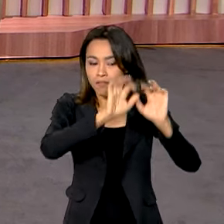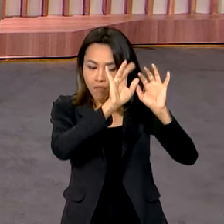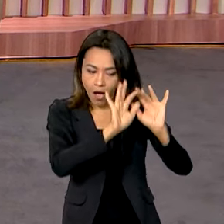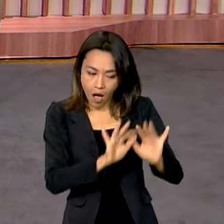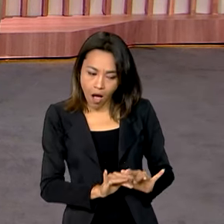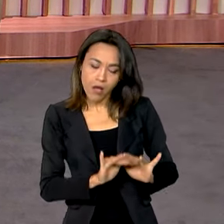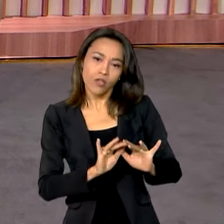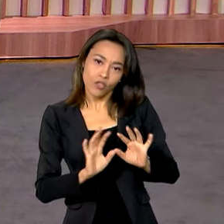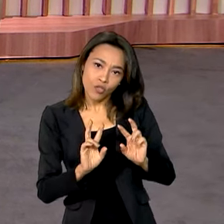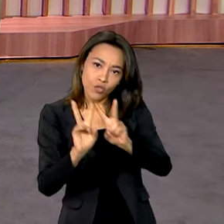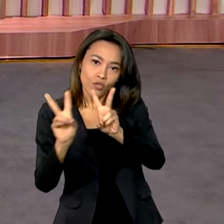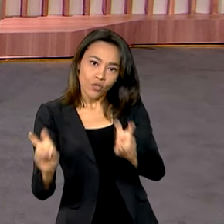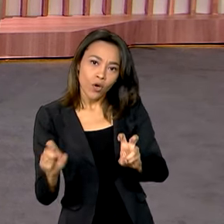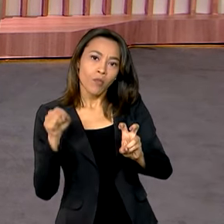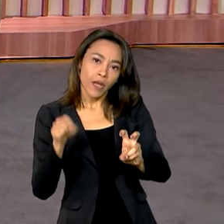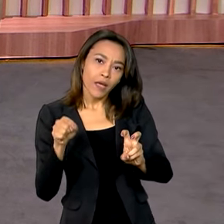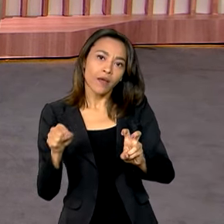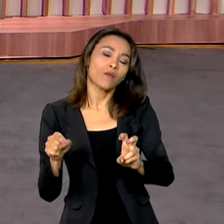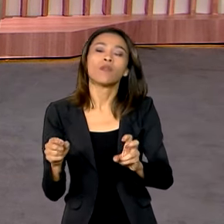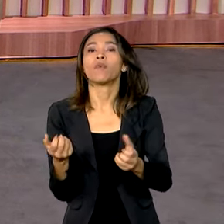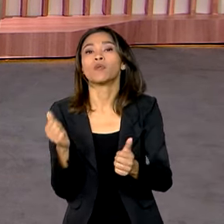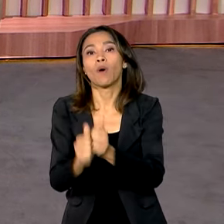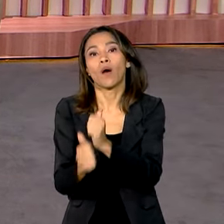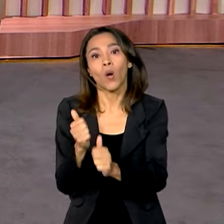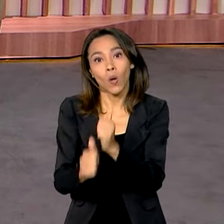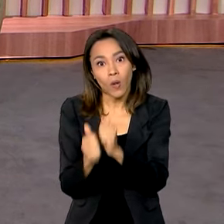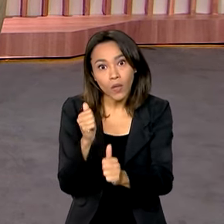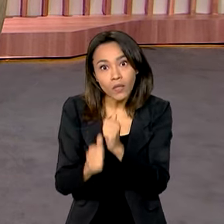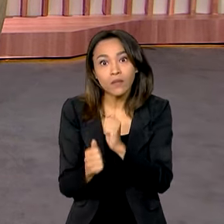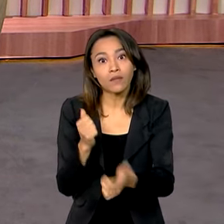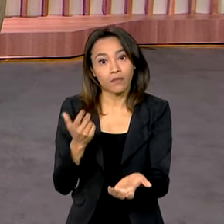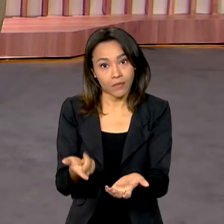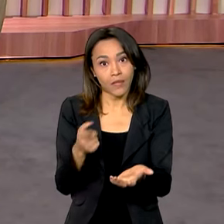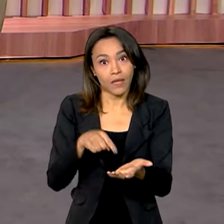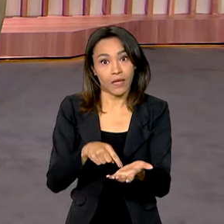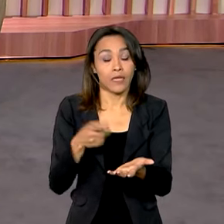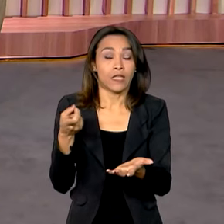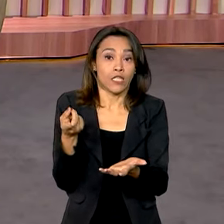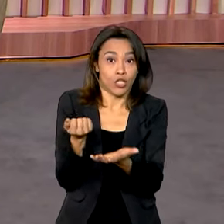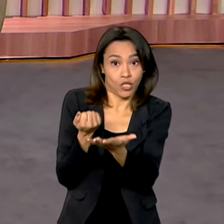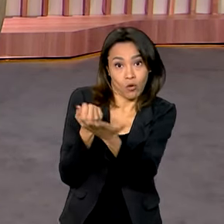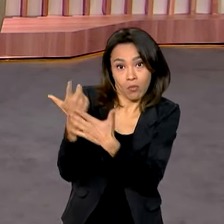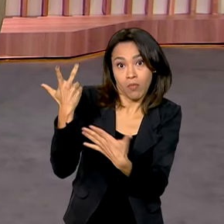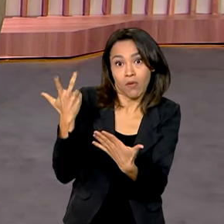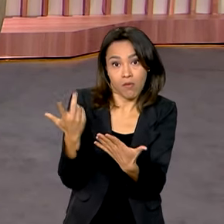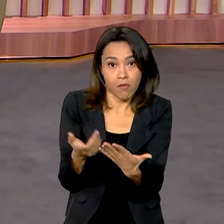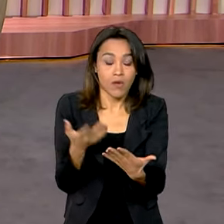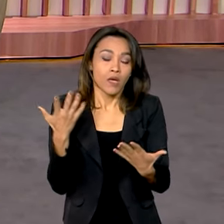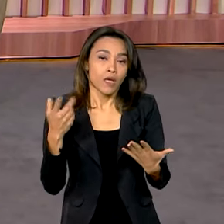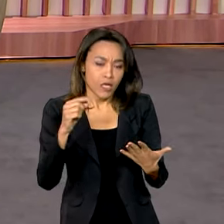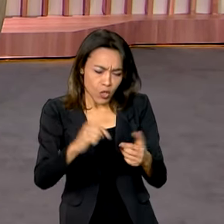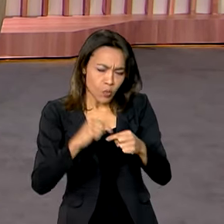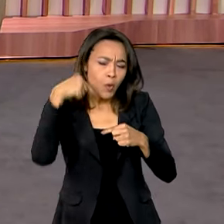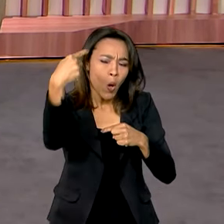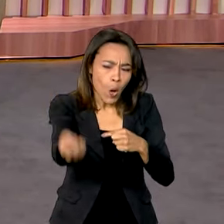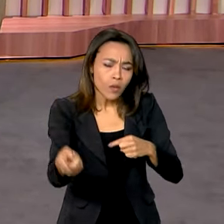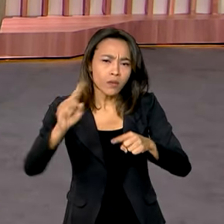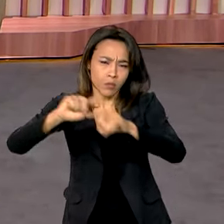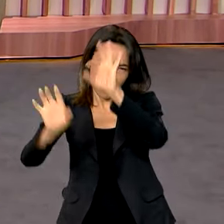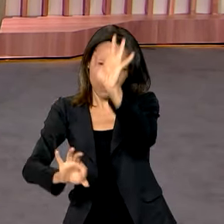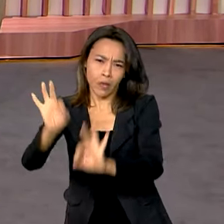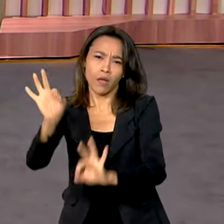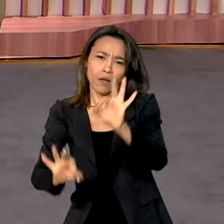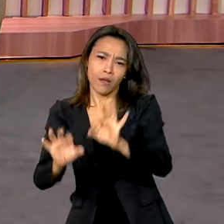sobre a importação de arroz. E o ministro Fernando Haddad disse que para o próximo Plano Safra, que vai ser lançado agora em